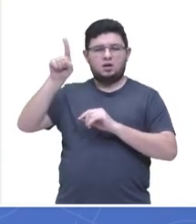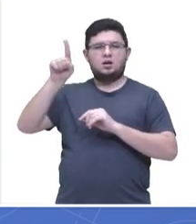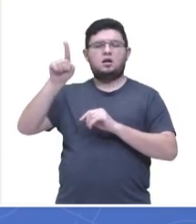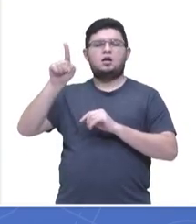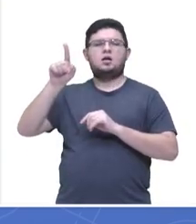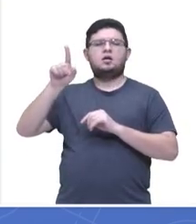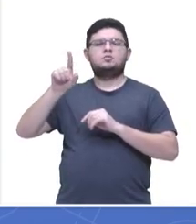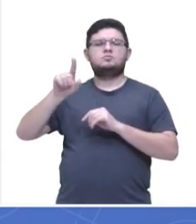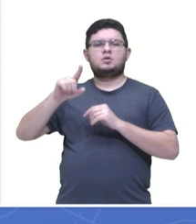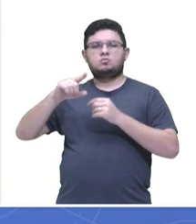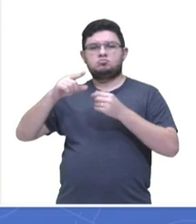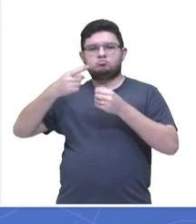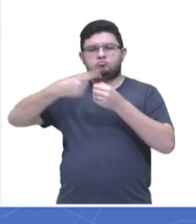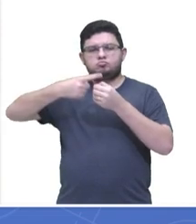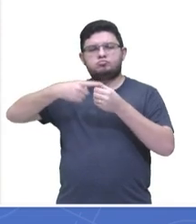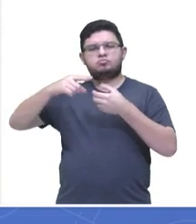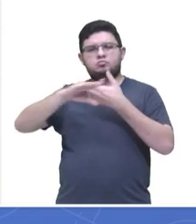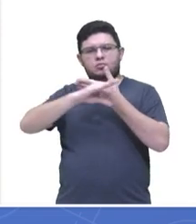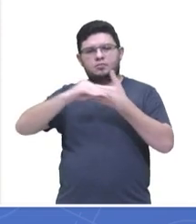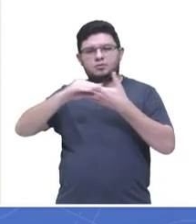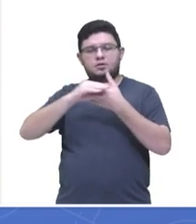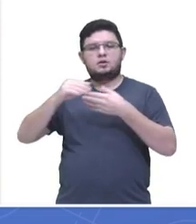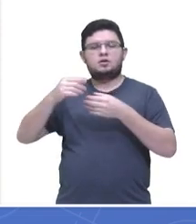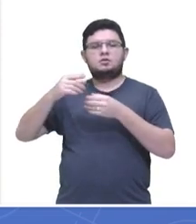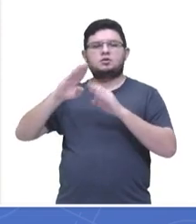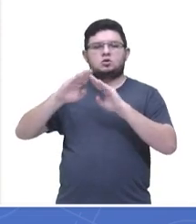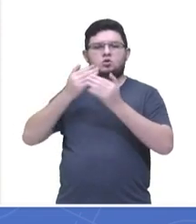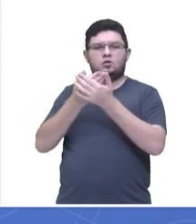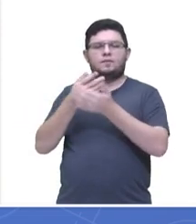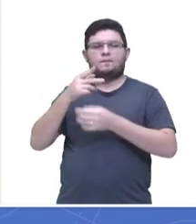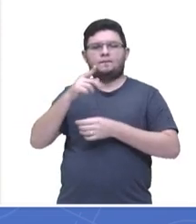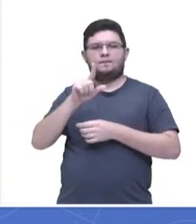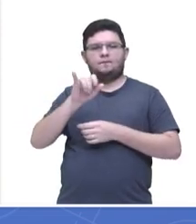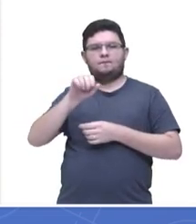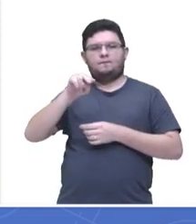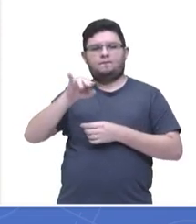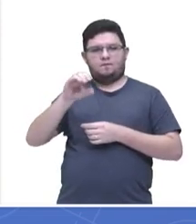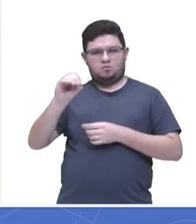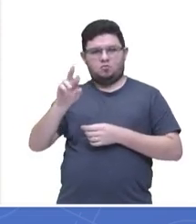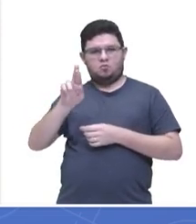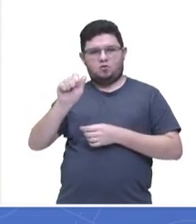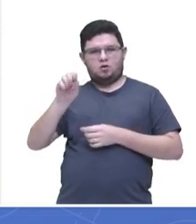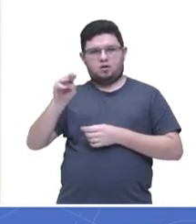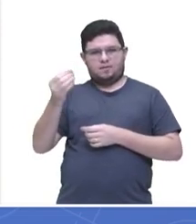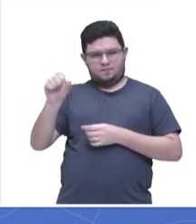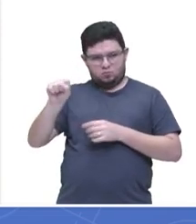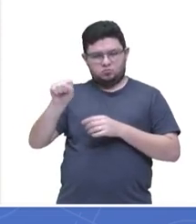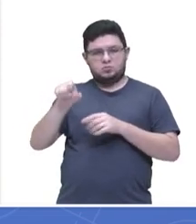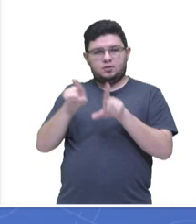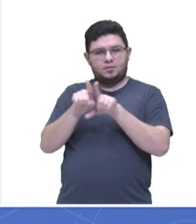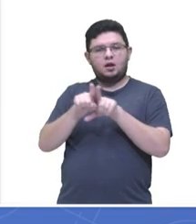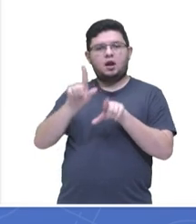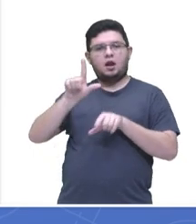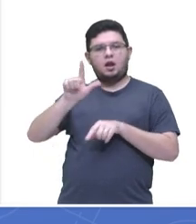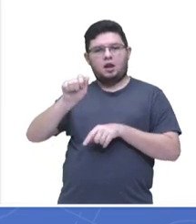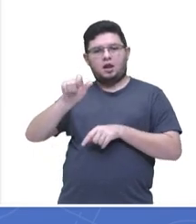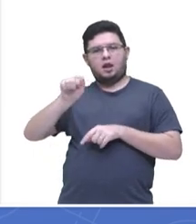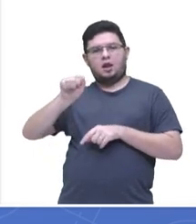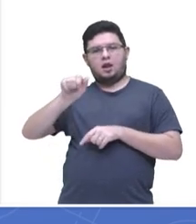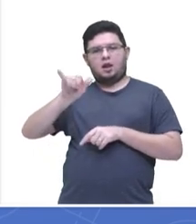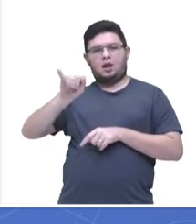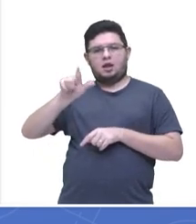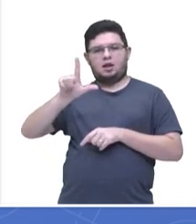como também a Naila, Naila Nunes da Escola Plínio Ramos Coelho também de Humaitá, resposta letra D.